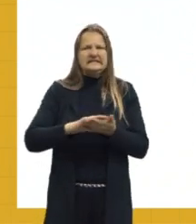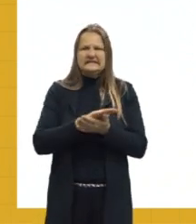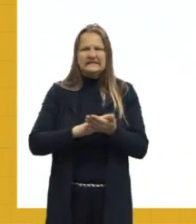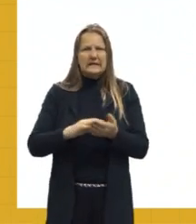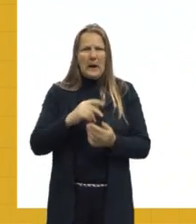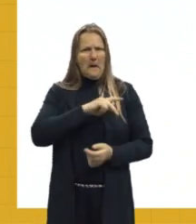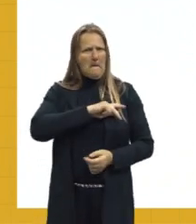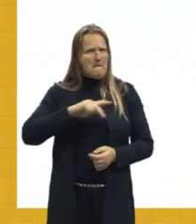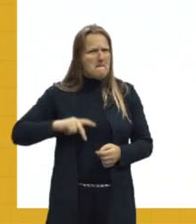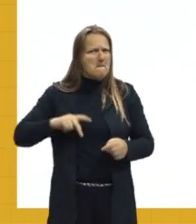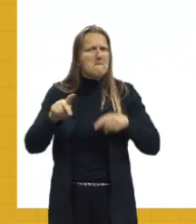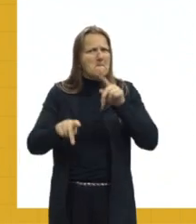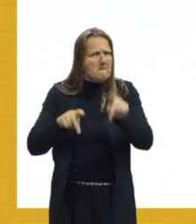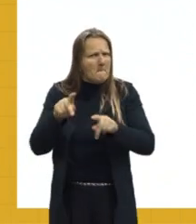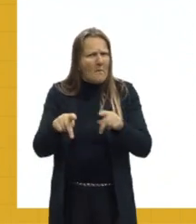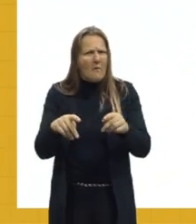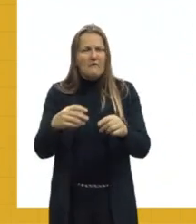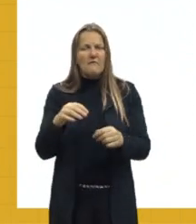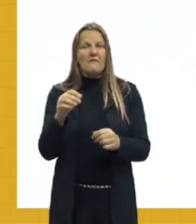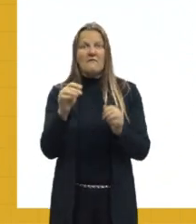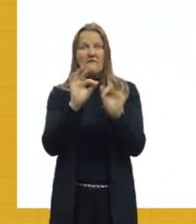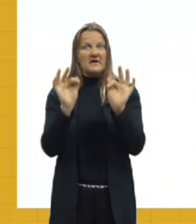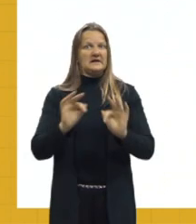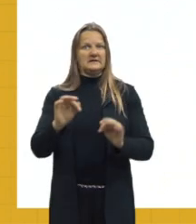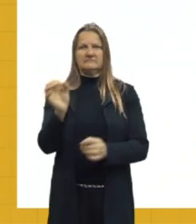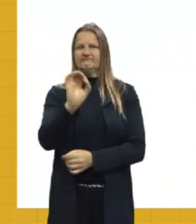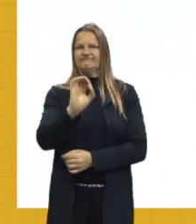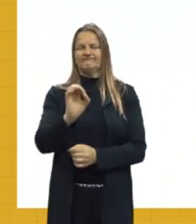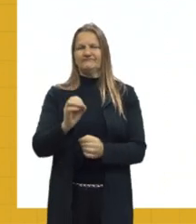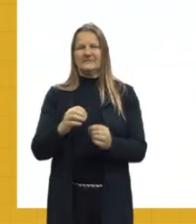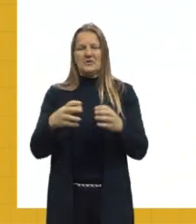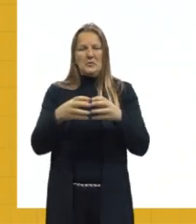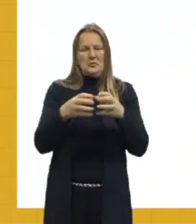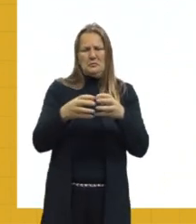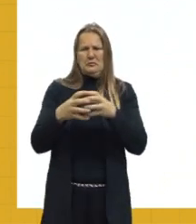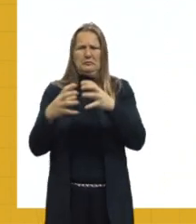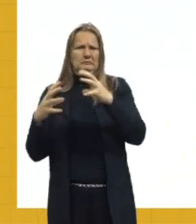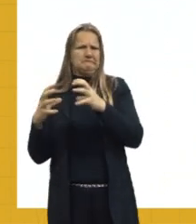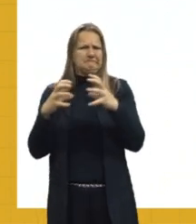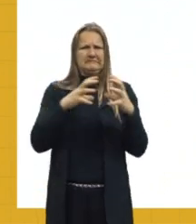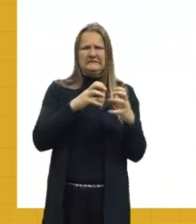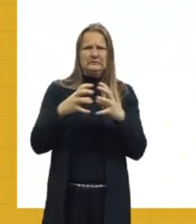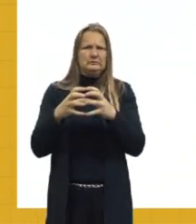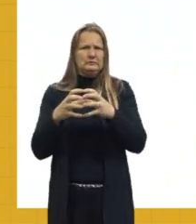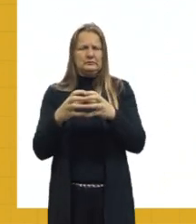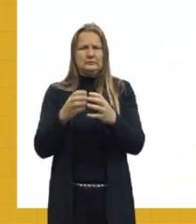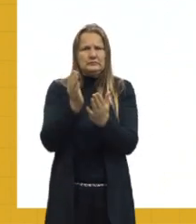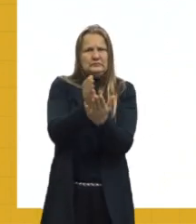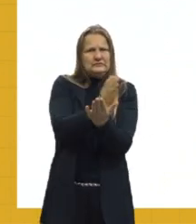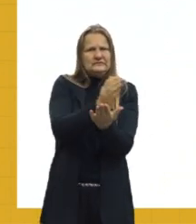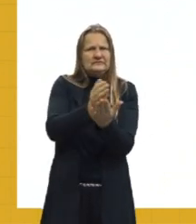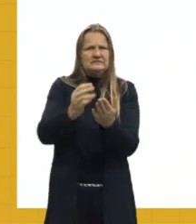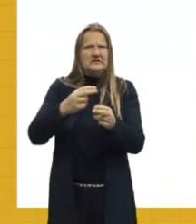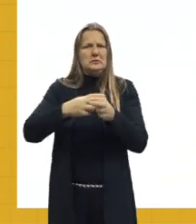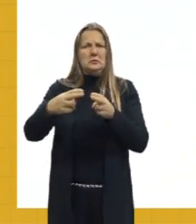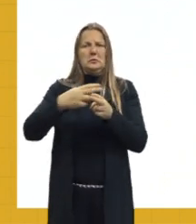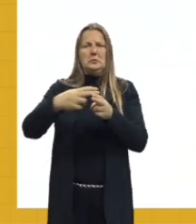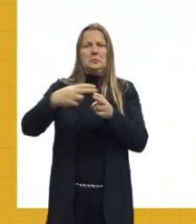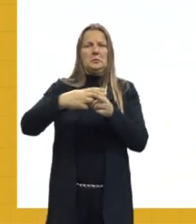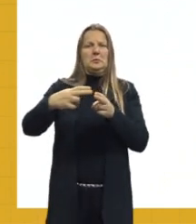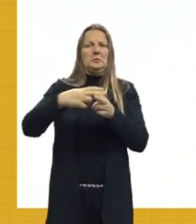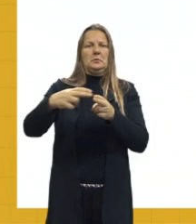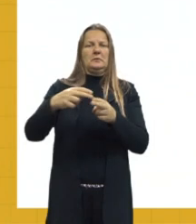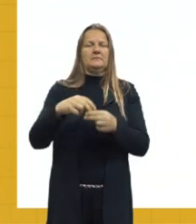liberais, nem pessoas de esquerda, vamos dizer assim, ele fica muito neutro, ele fica muito